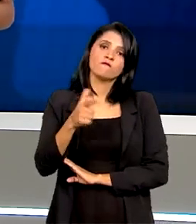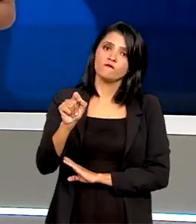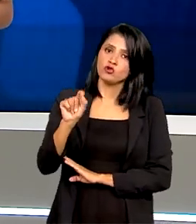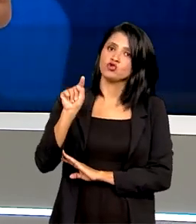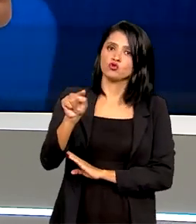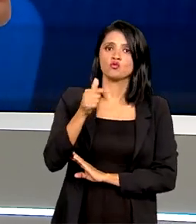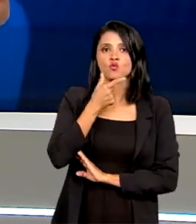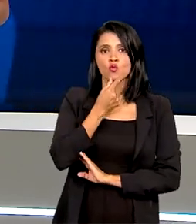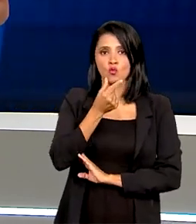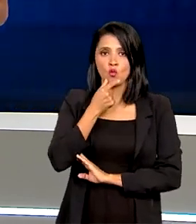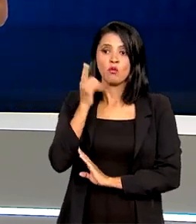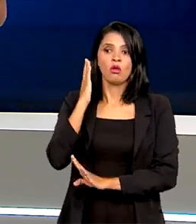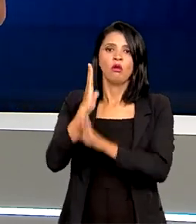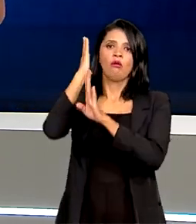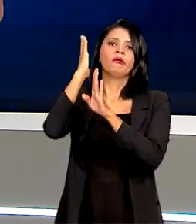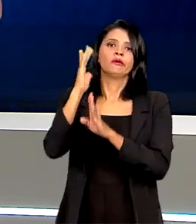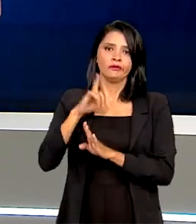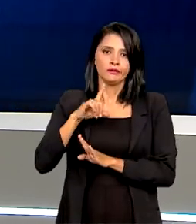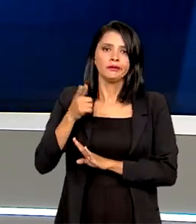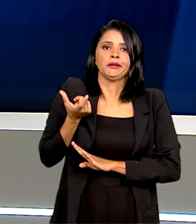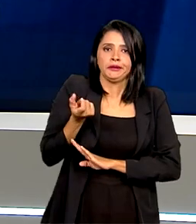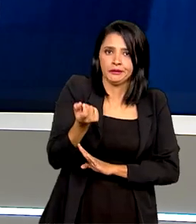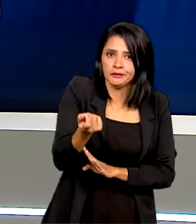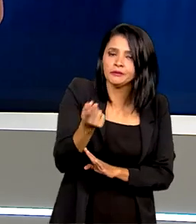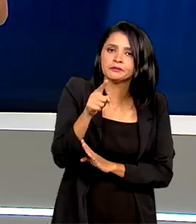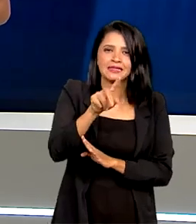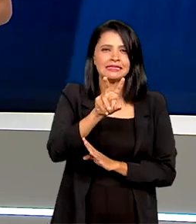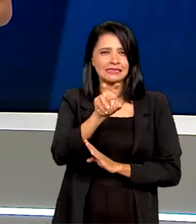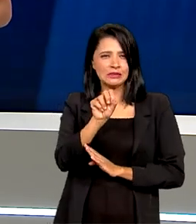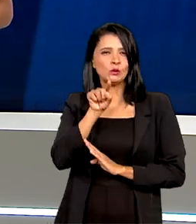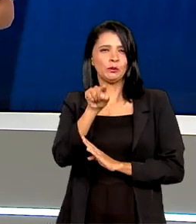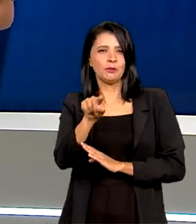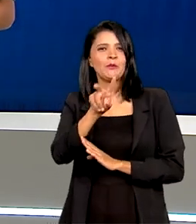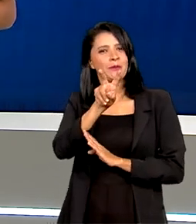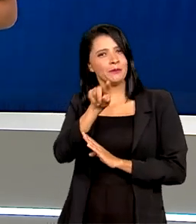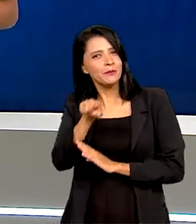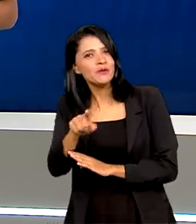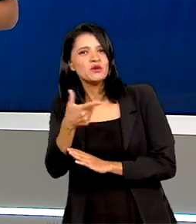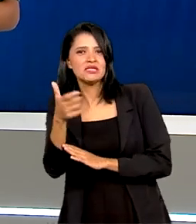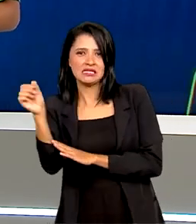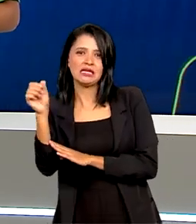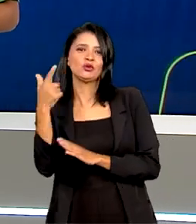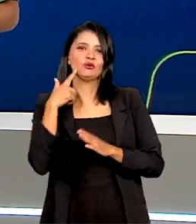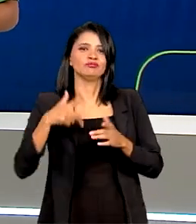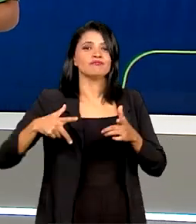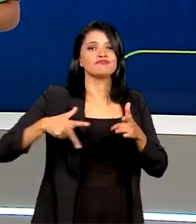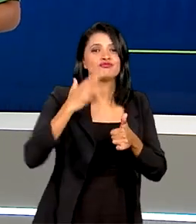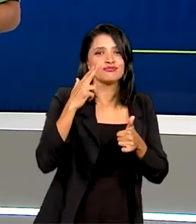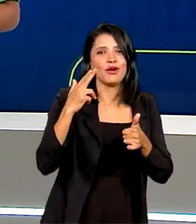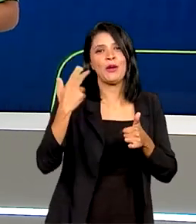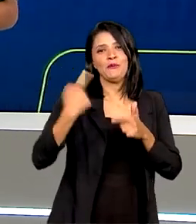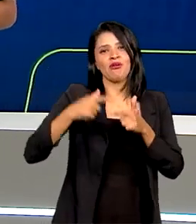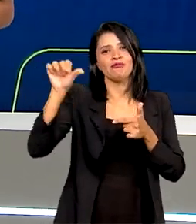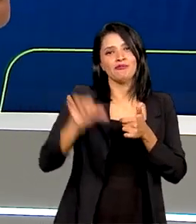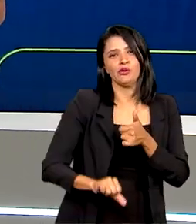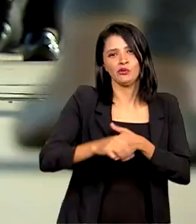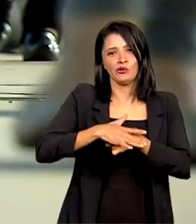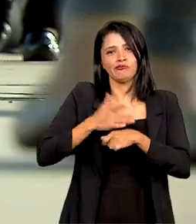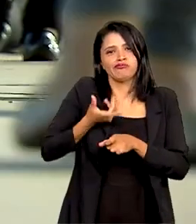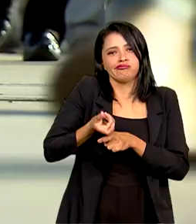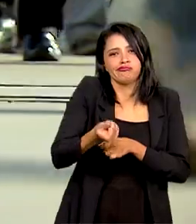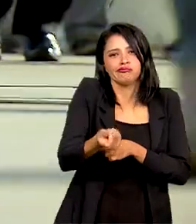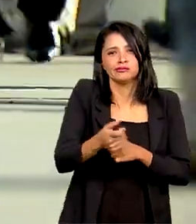homens tiveram o diagnóstico. Pois é, e desse total, 5.600 tiveram o órgão amputado por causa de complicações dessa doença.